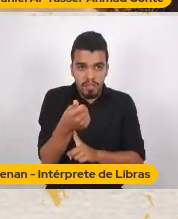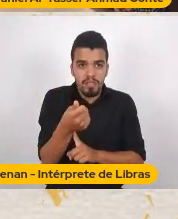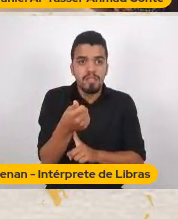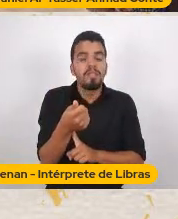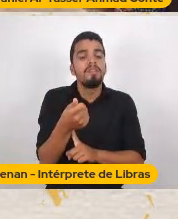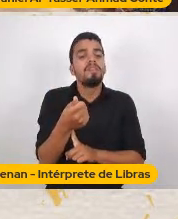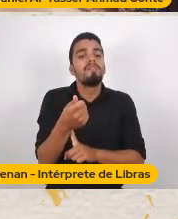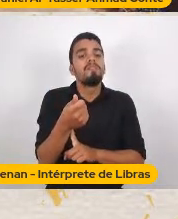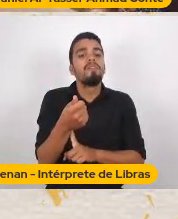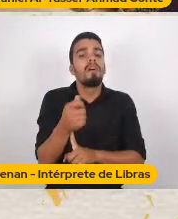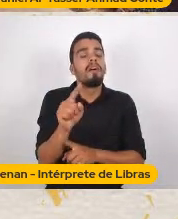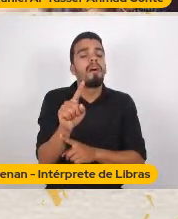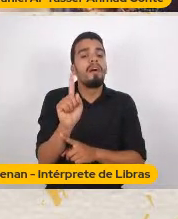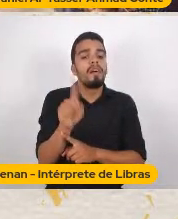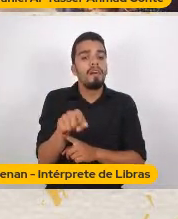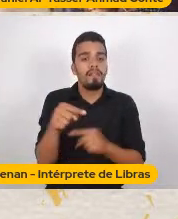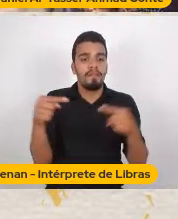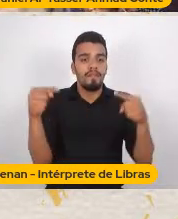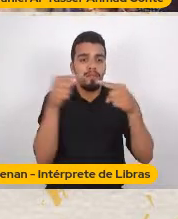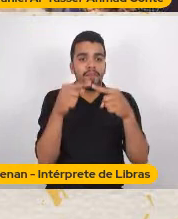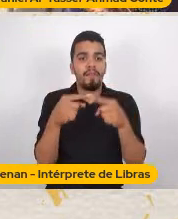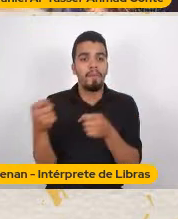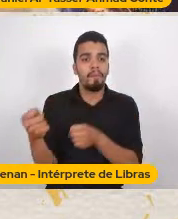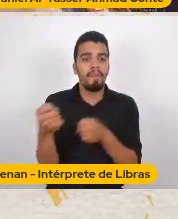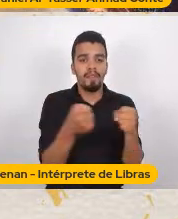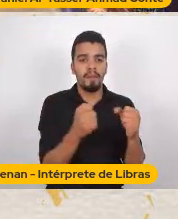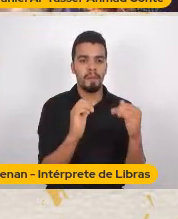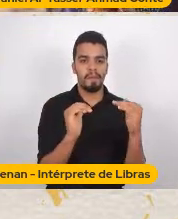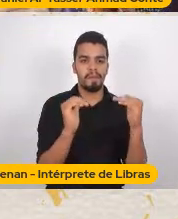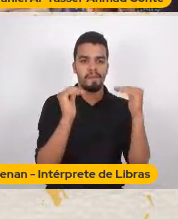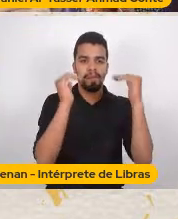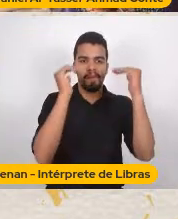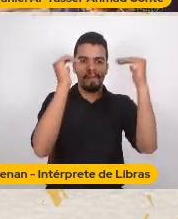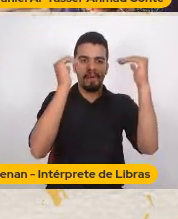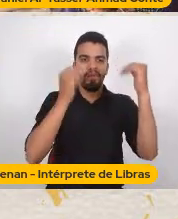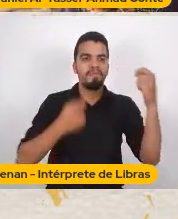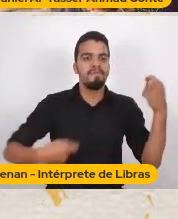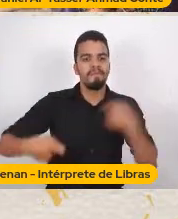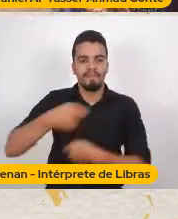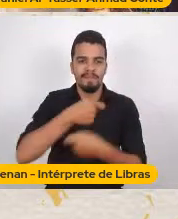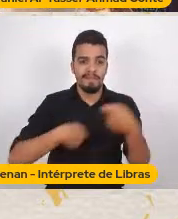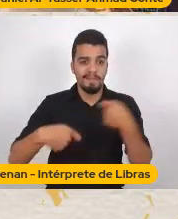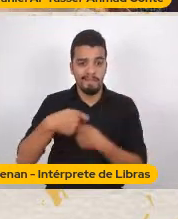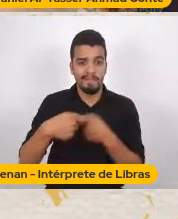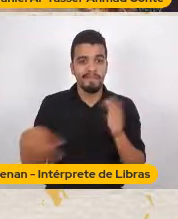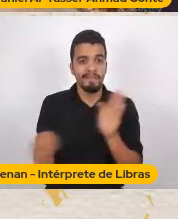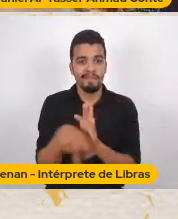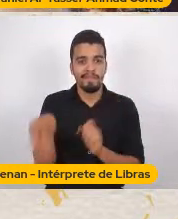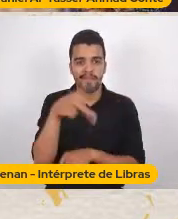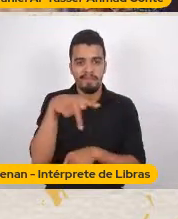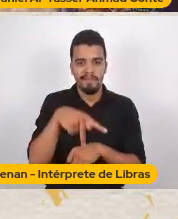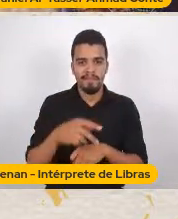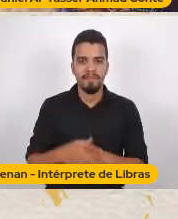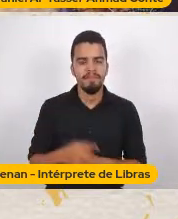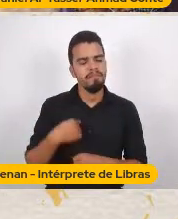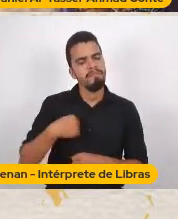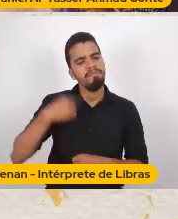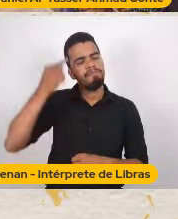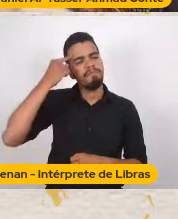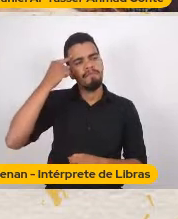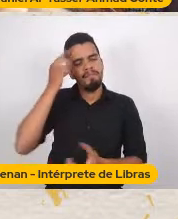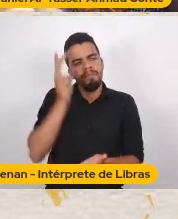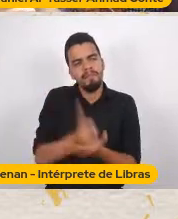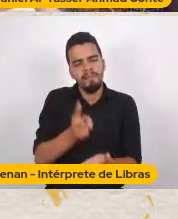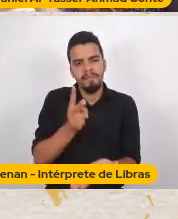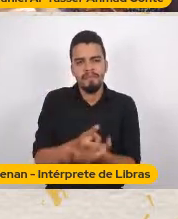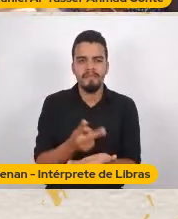rearticulação De um poder De uma elite econômica Do centro do país Né Eu sempre achei muito estranho Eu Não é